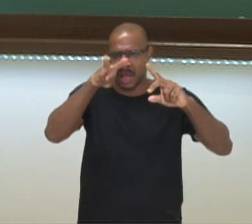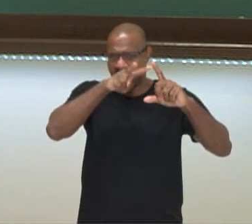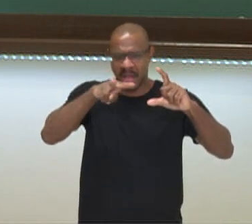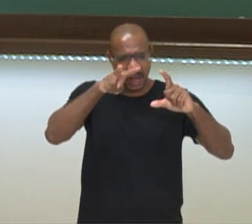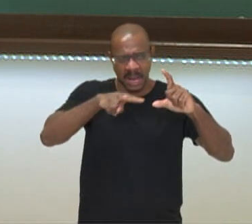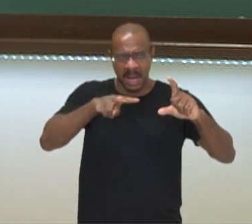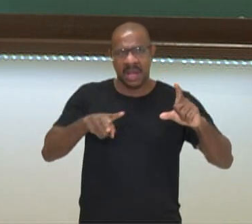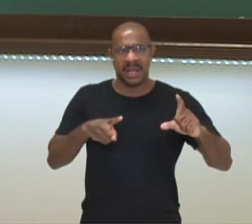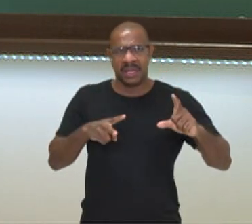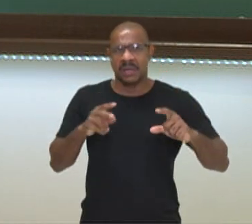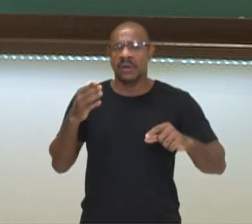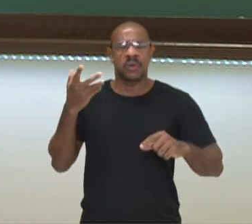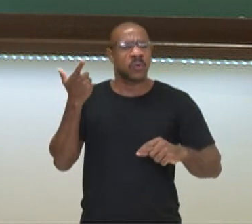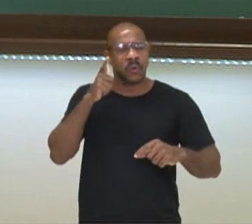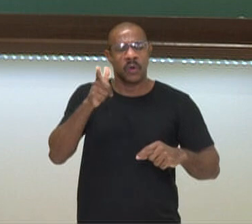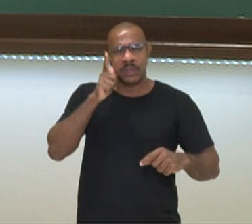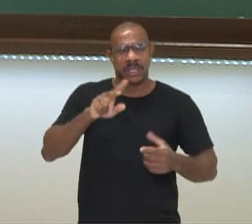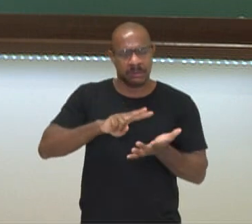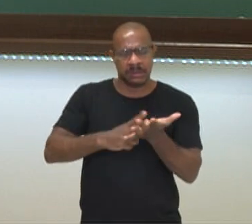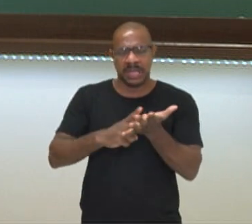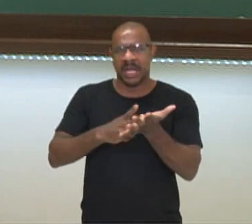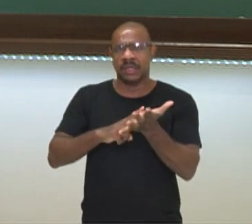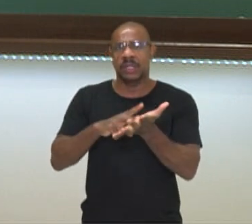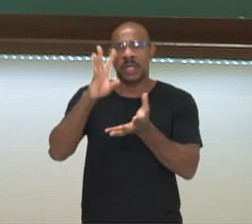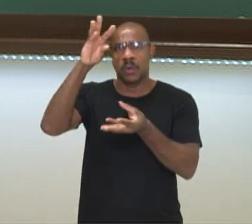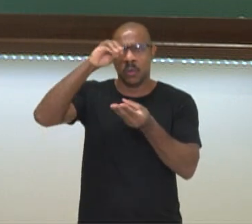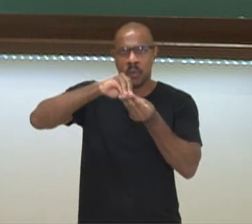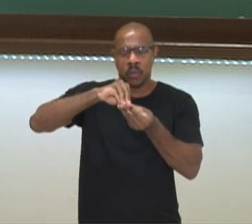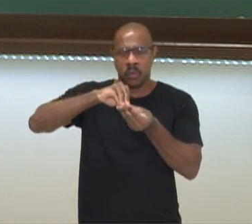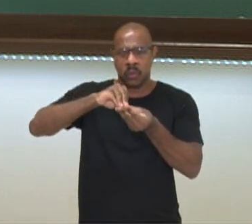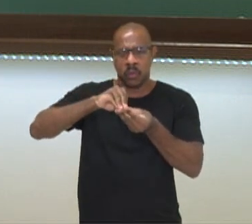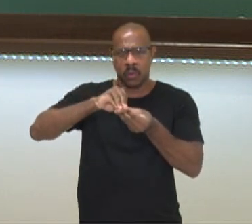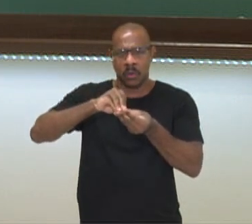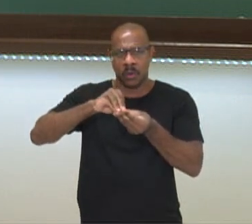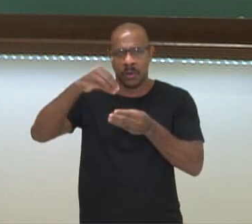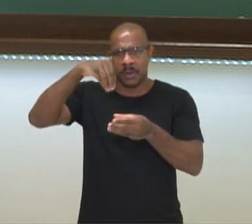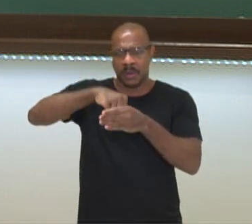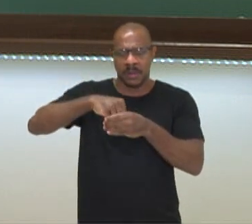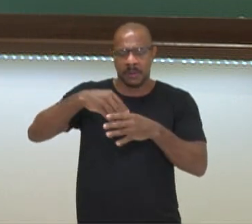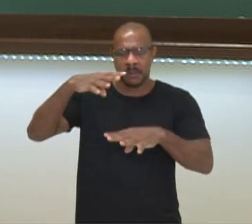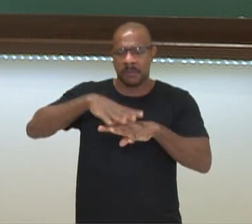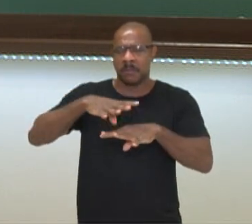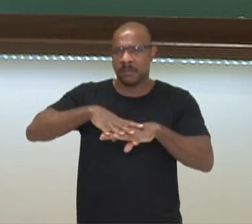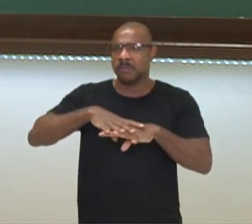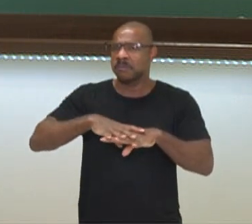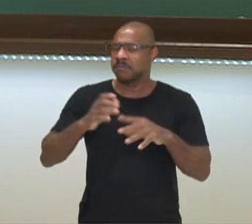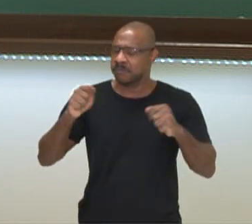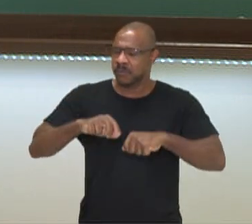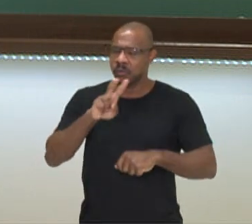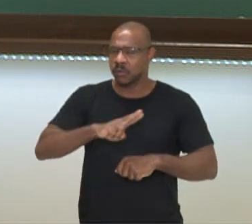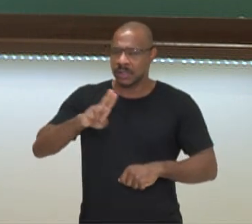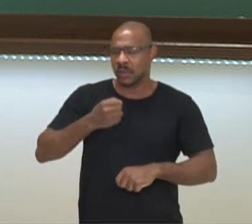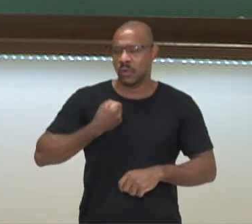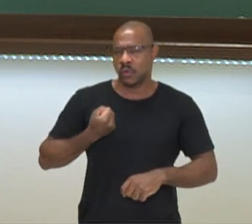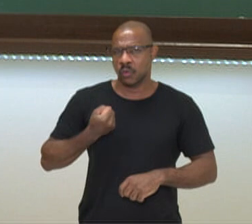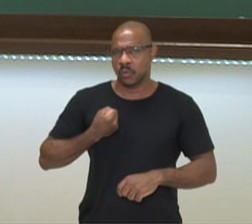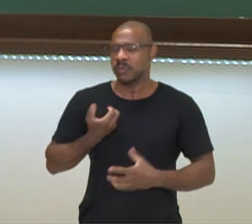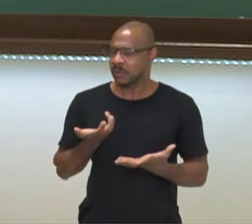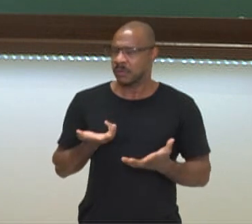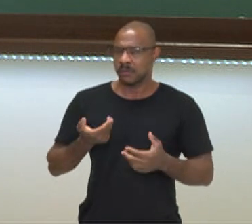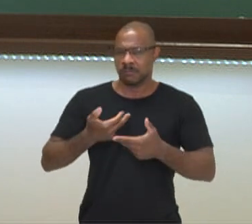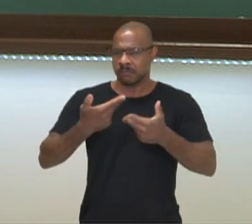enunciado e consigo fazer a tradução deste enunciado usando números e operações.